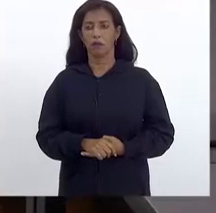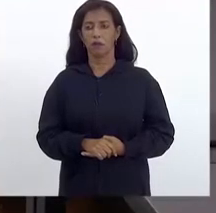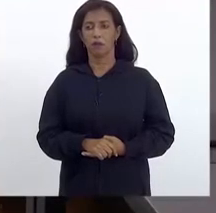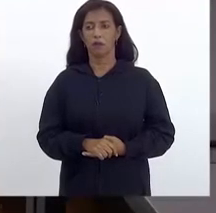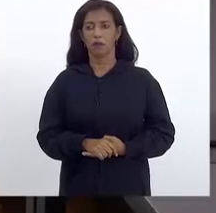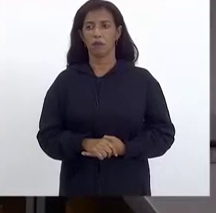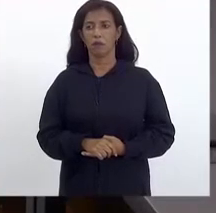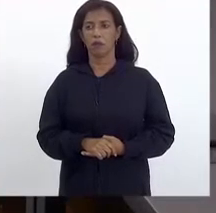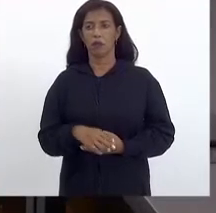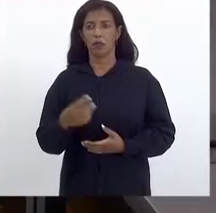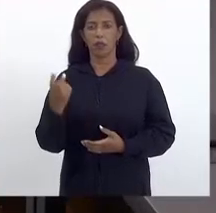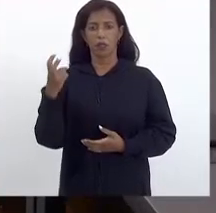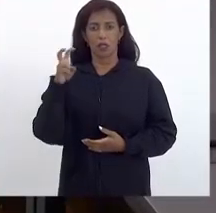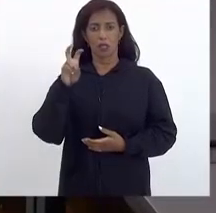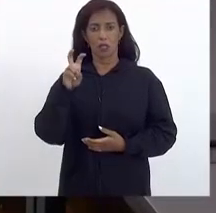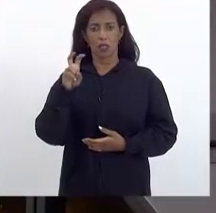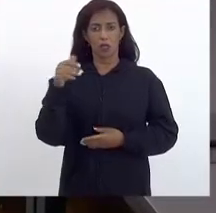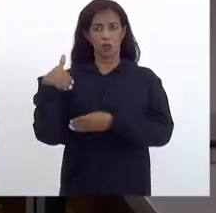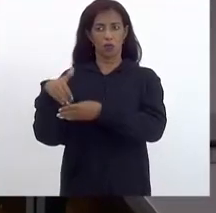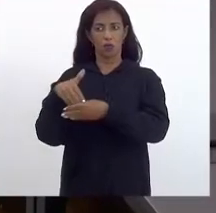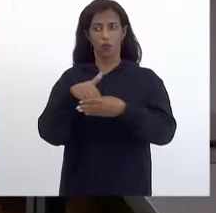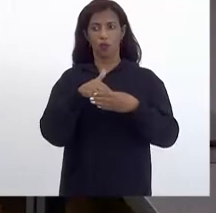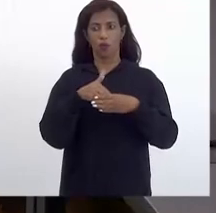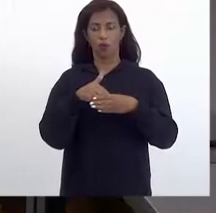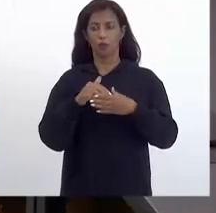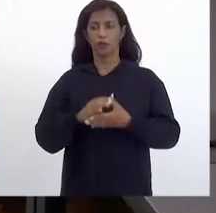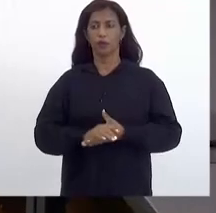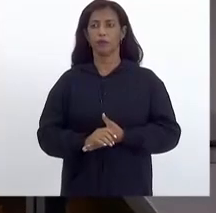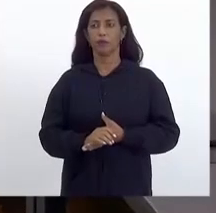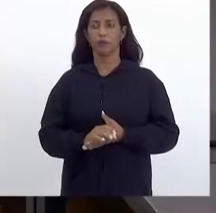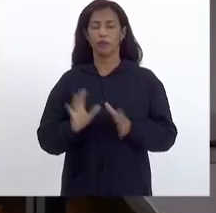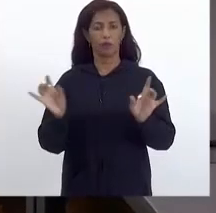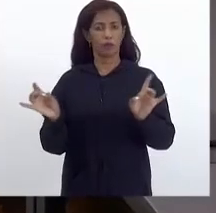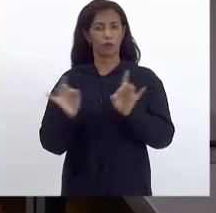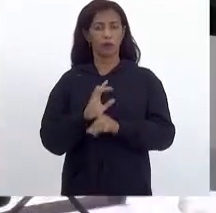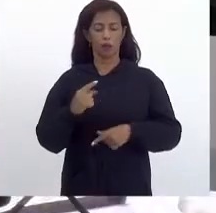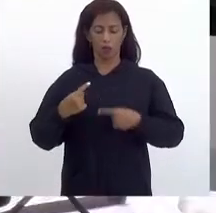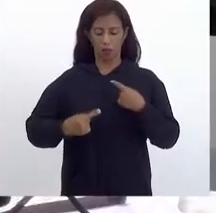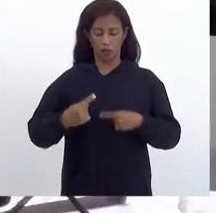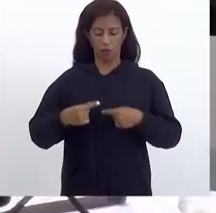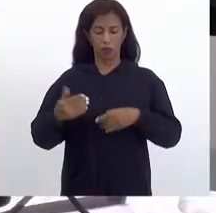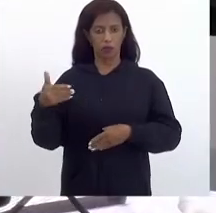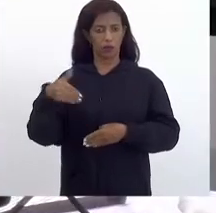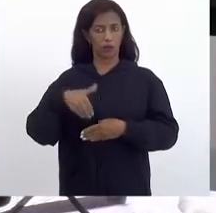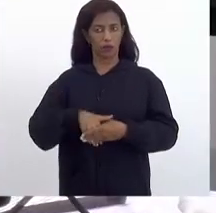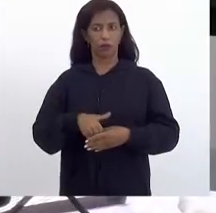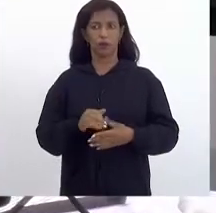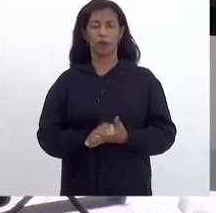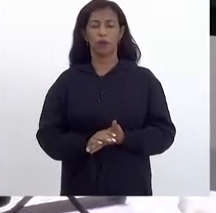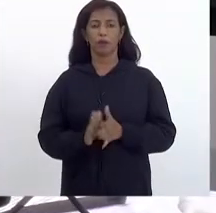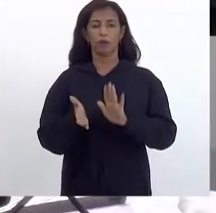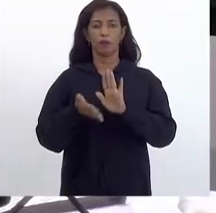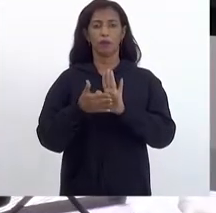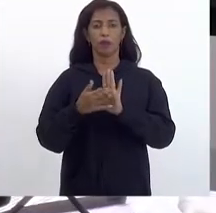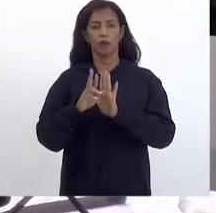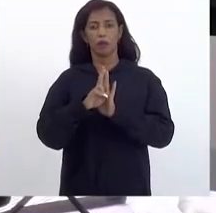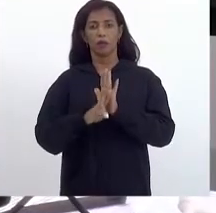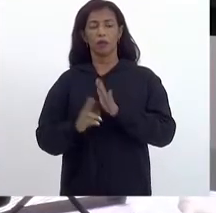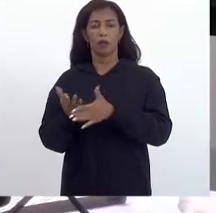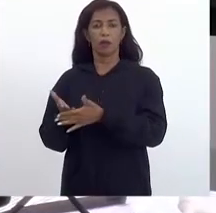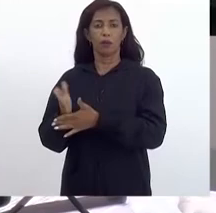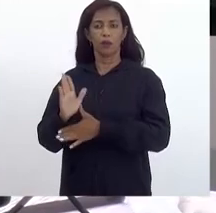5 votos favorável. Então, encerrada a discussão e a votação, o parecer do relator está